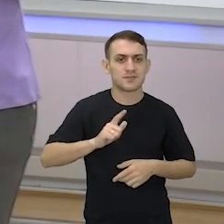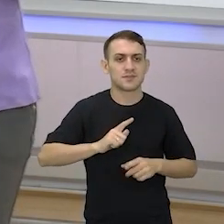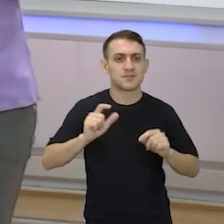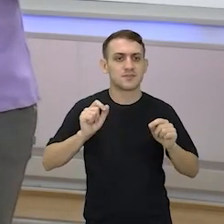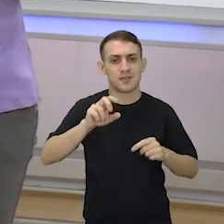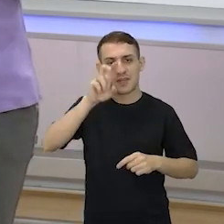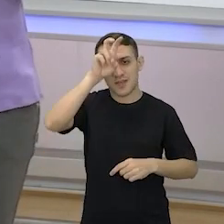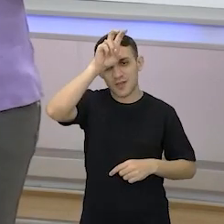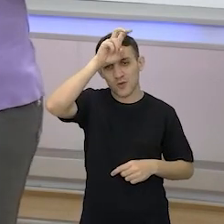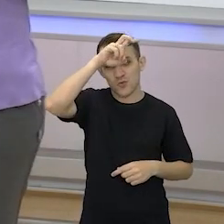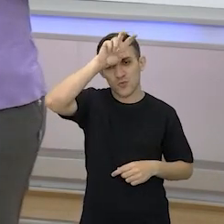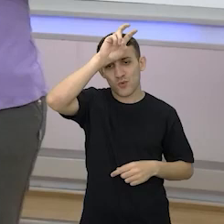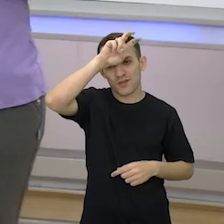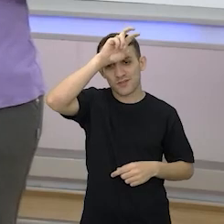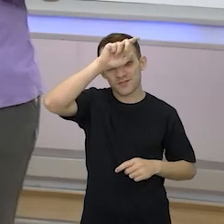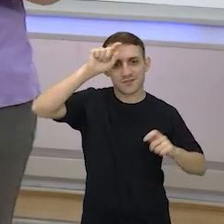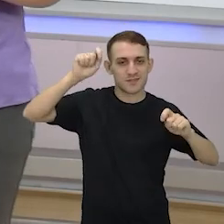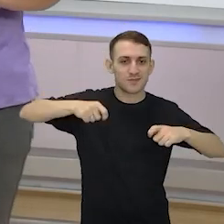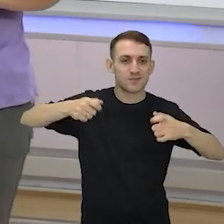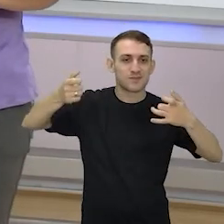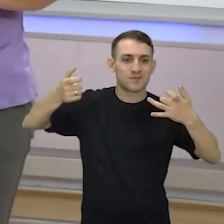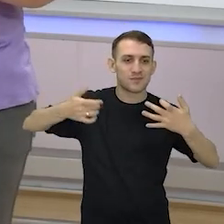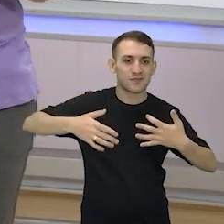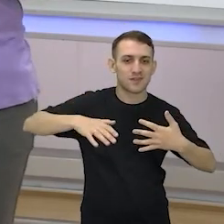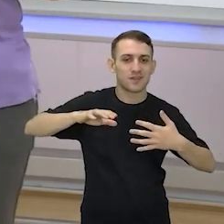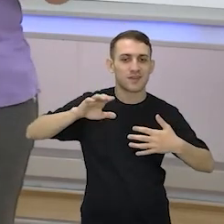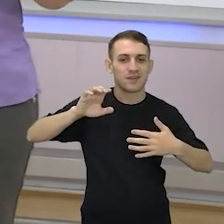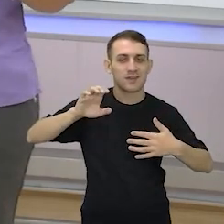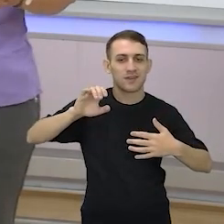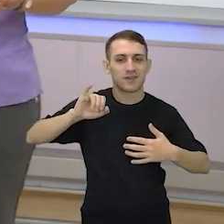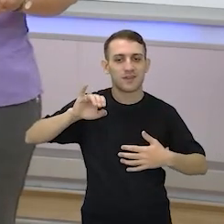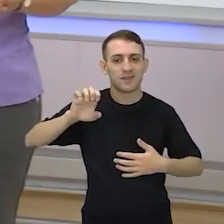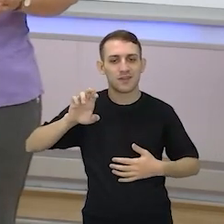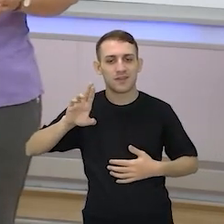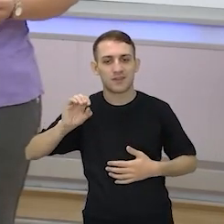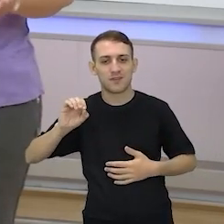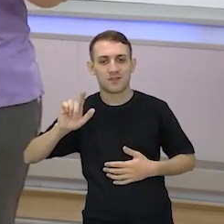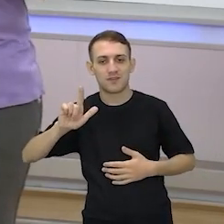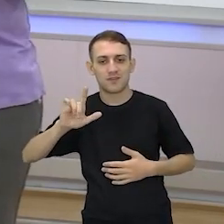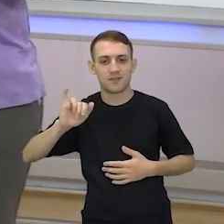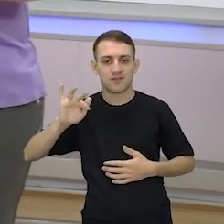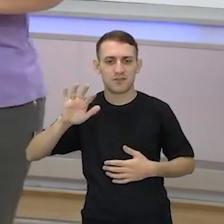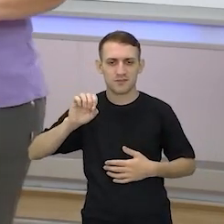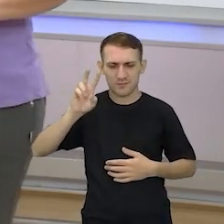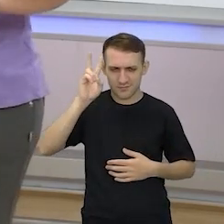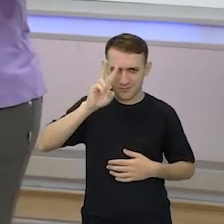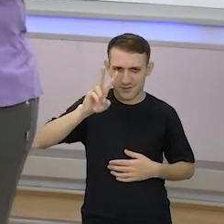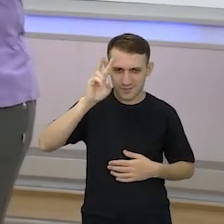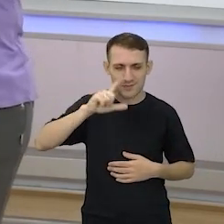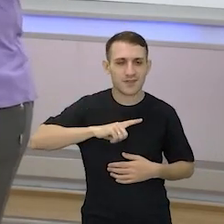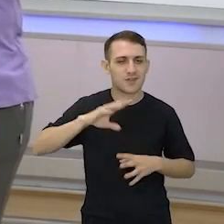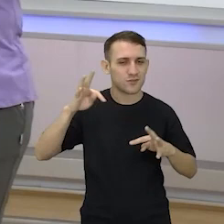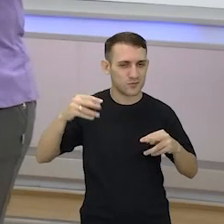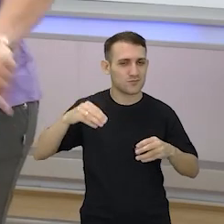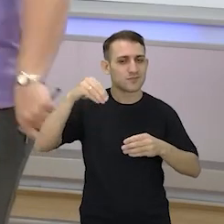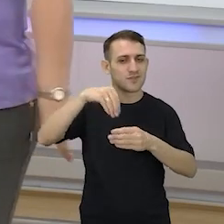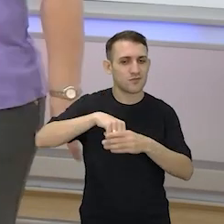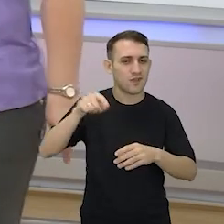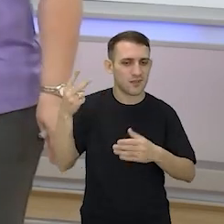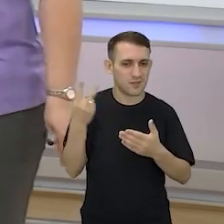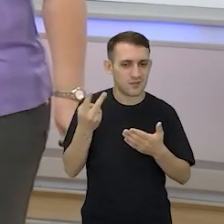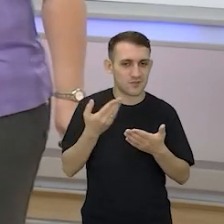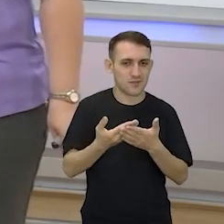Egito, para falar dos hieroglifos. Estão lembrados disso também? Está tudo lá na nossa segunda aula.